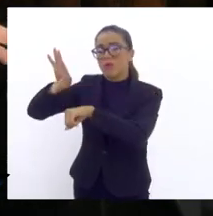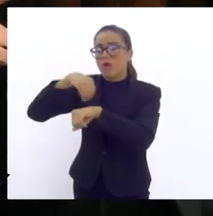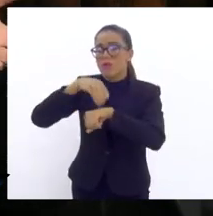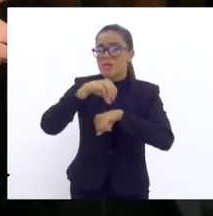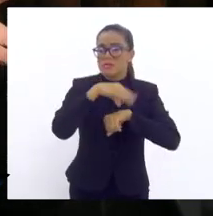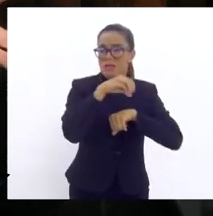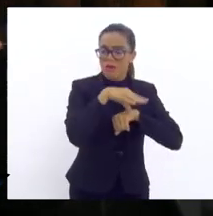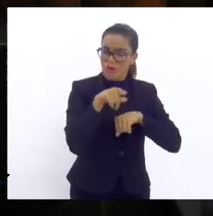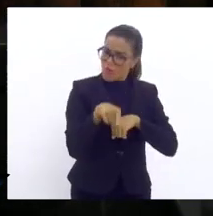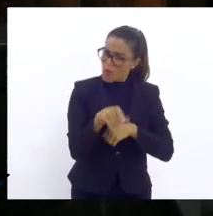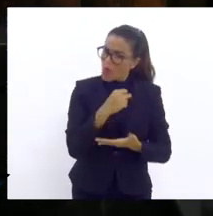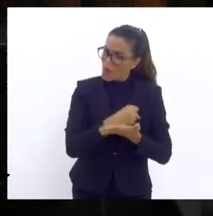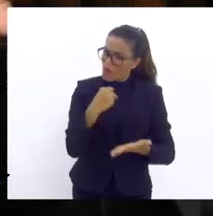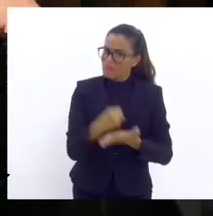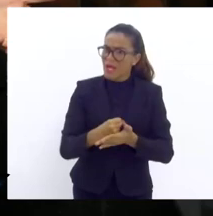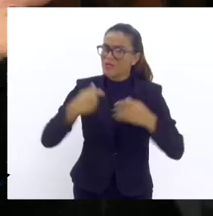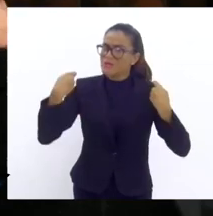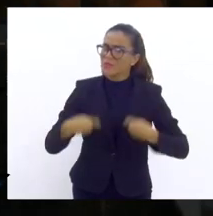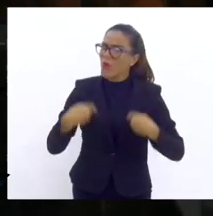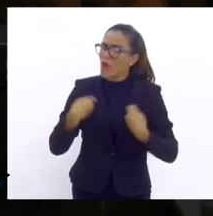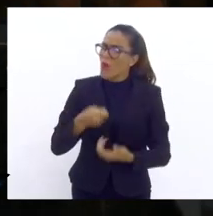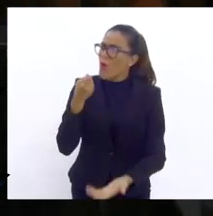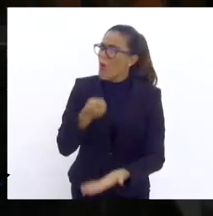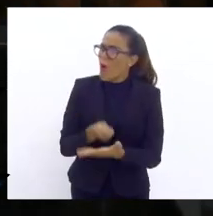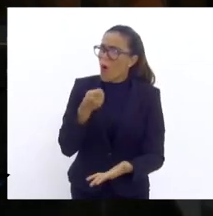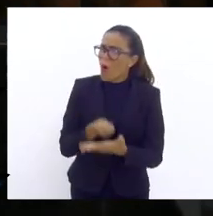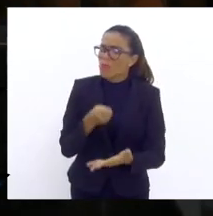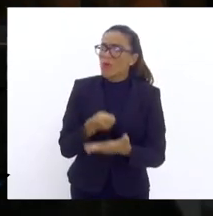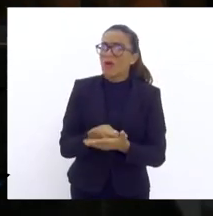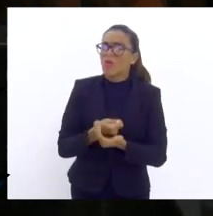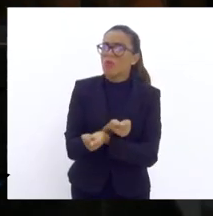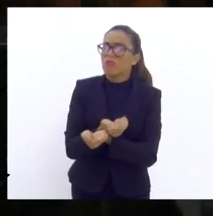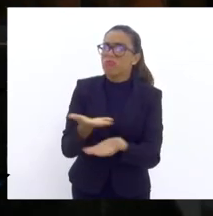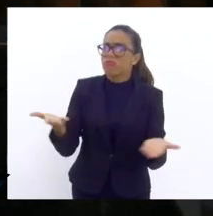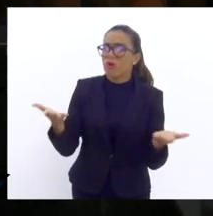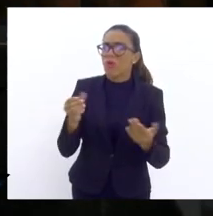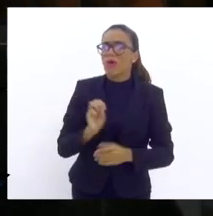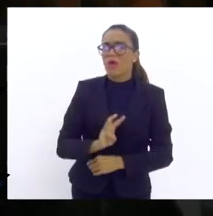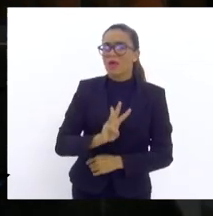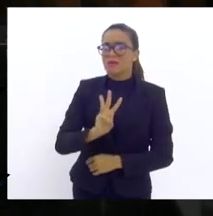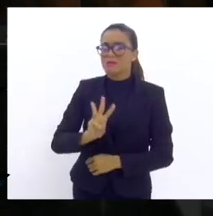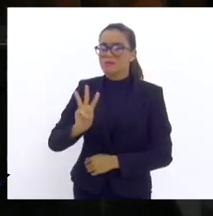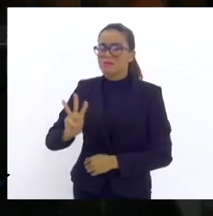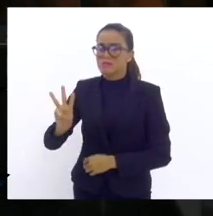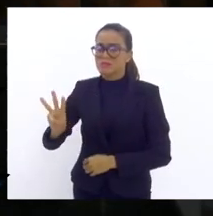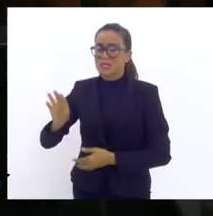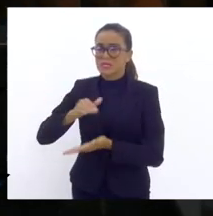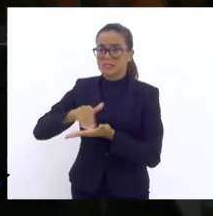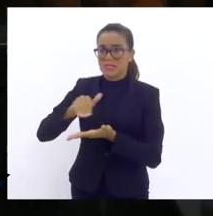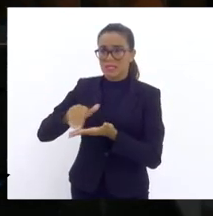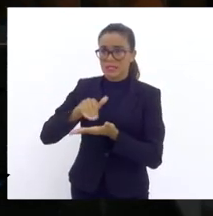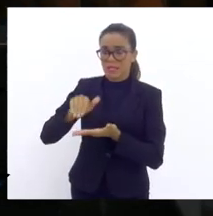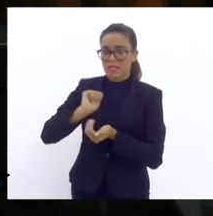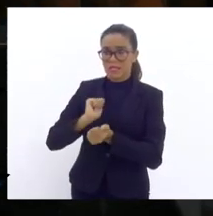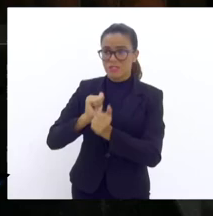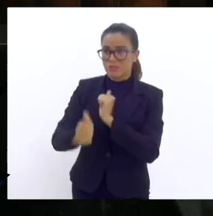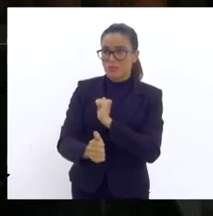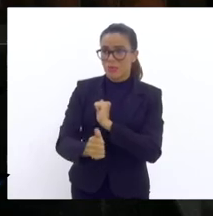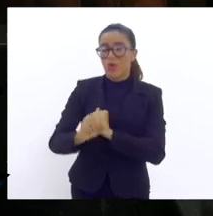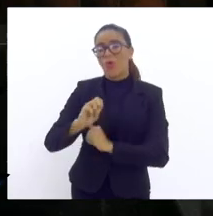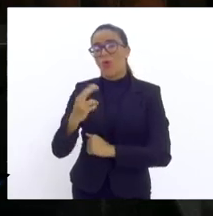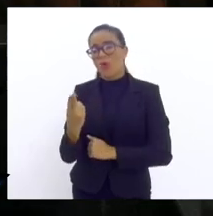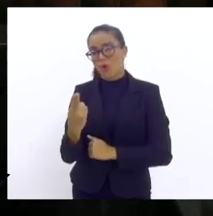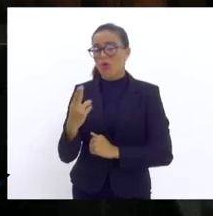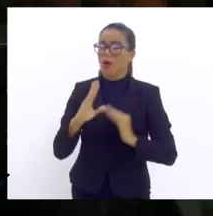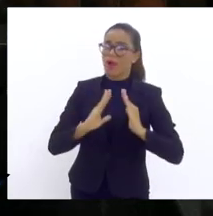contrato devia estar no site ou da Secretaria de Esportes ou no site da